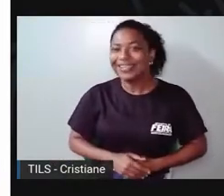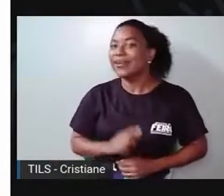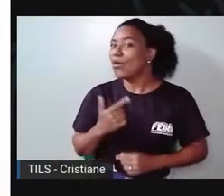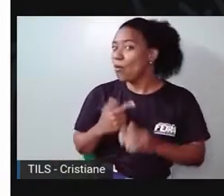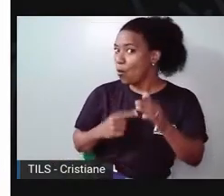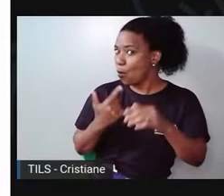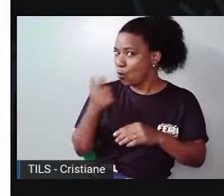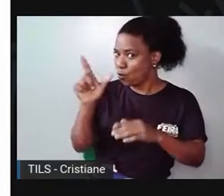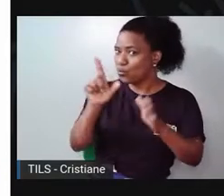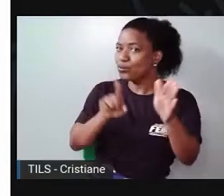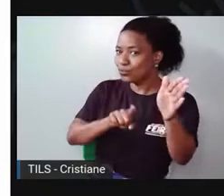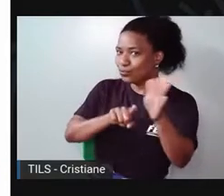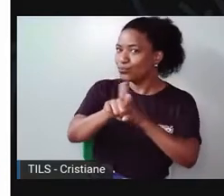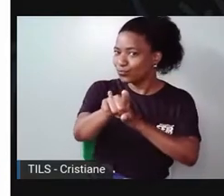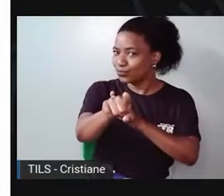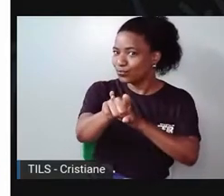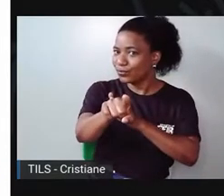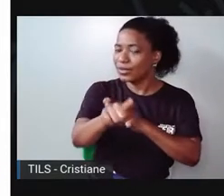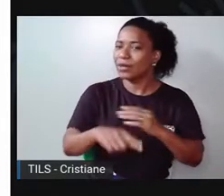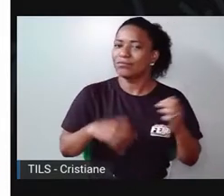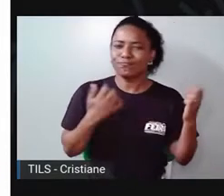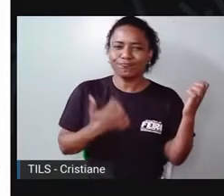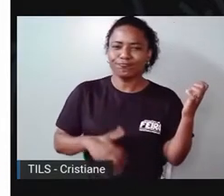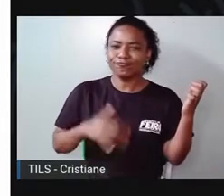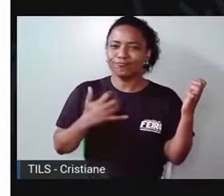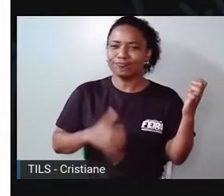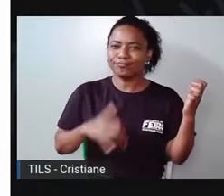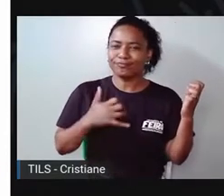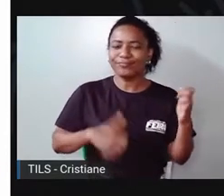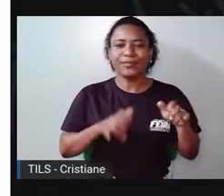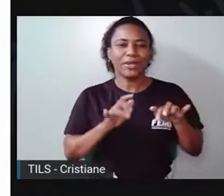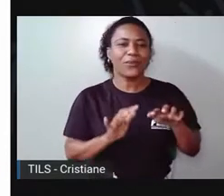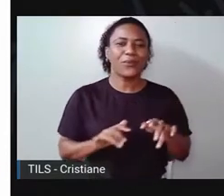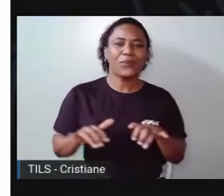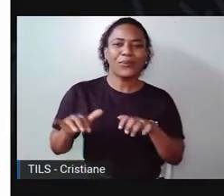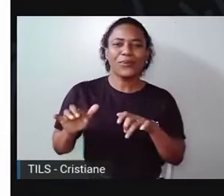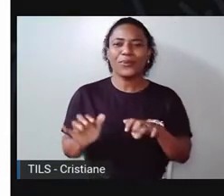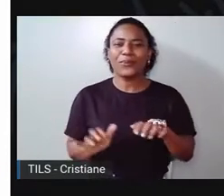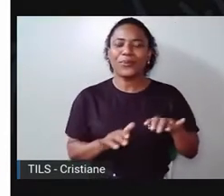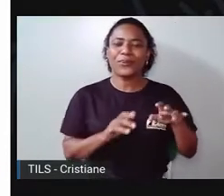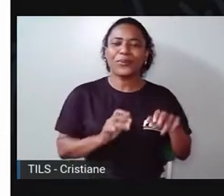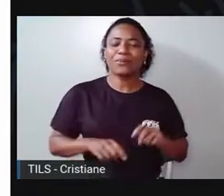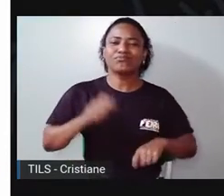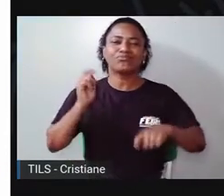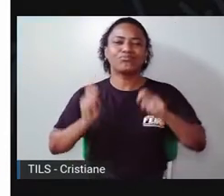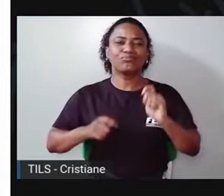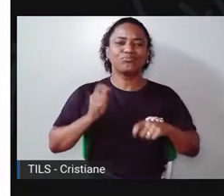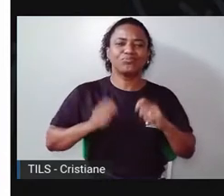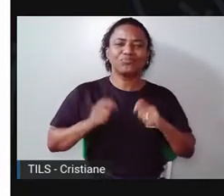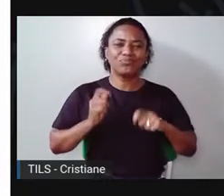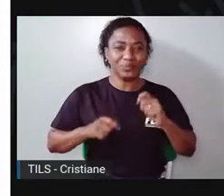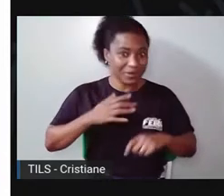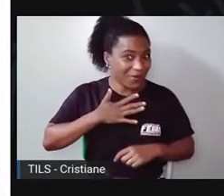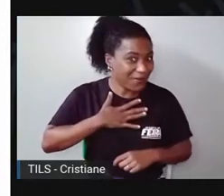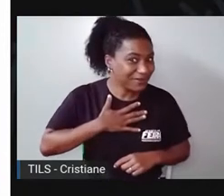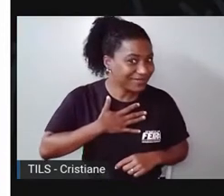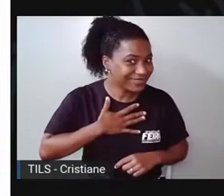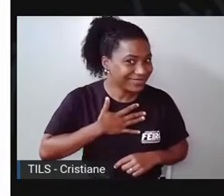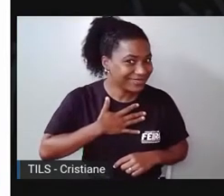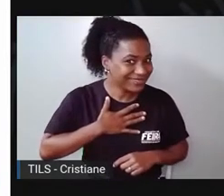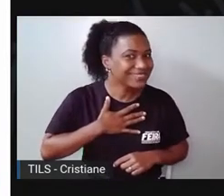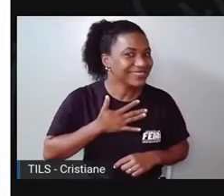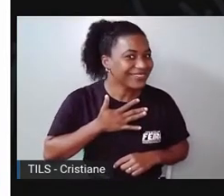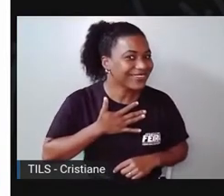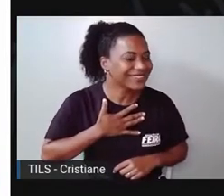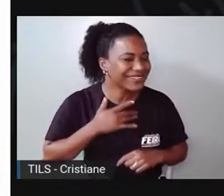Quem aí gosta de tocar? Tocar, tocar, fazer som. Tirar um barulhinho bom